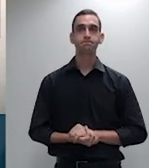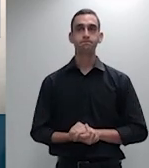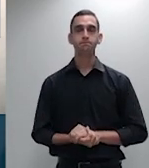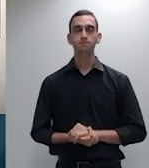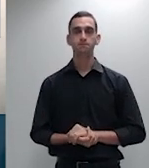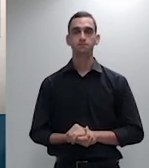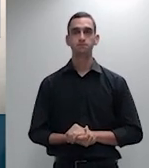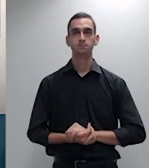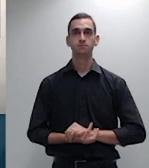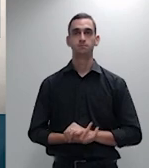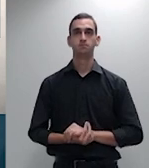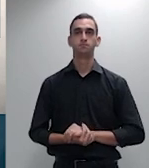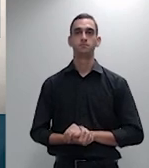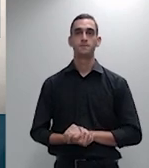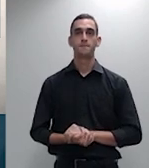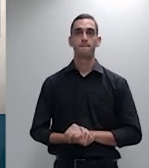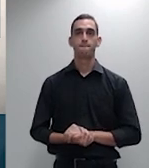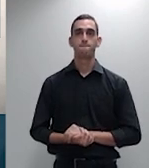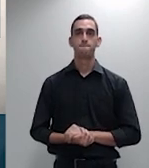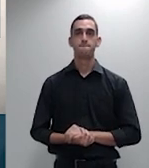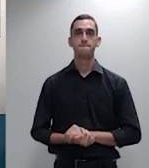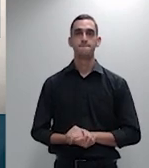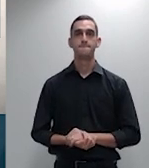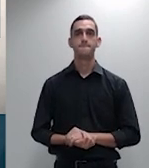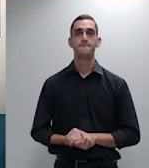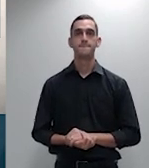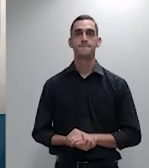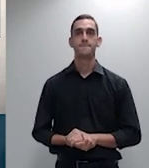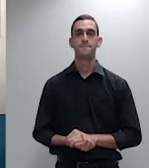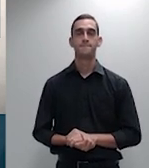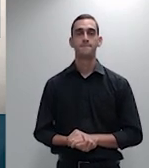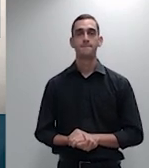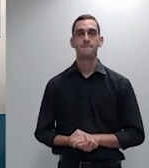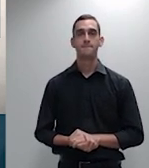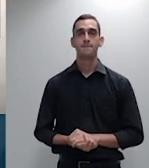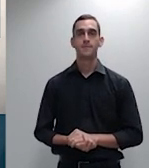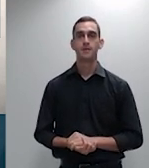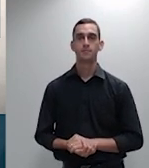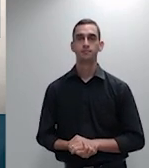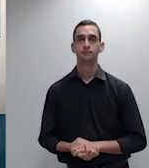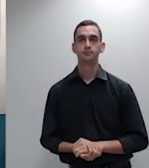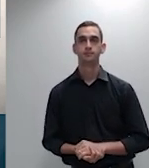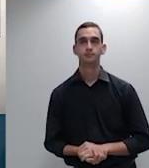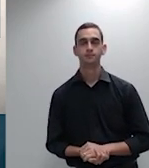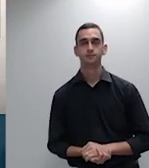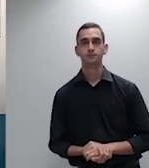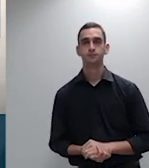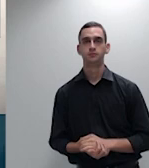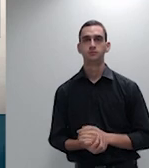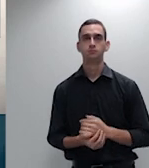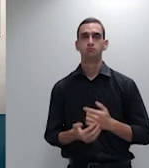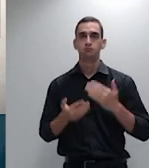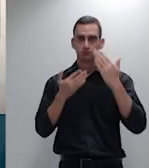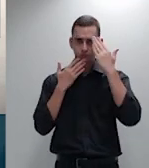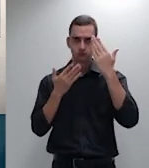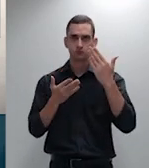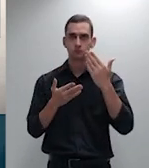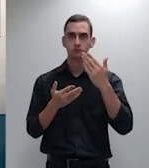muito obrigado ministro Isabel eu consulto colegiado três ministros terão que se ausentar